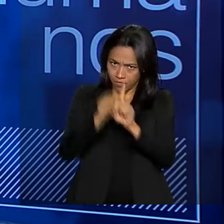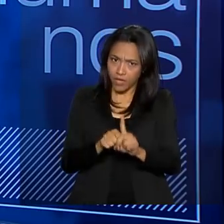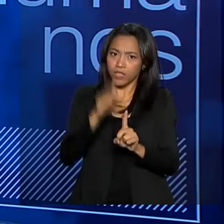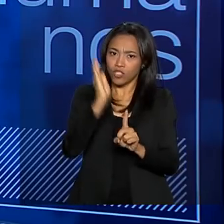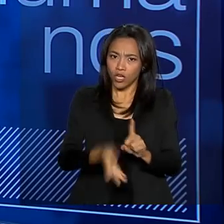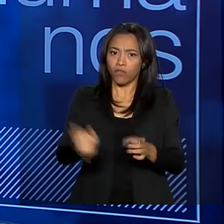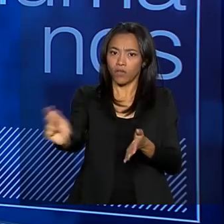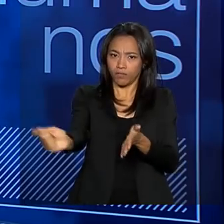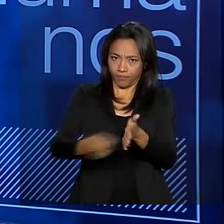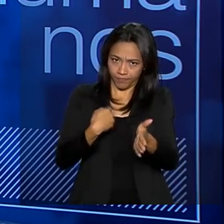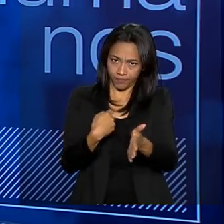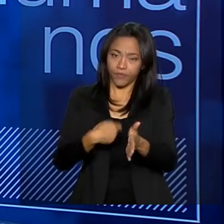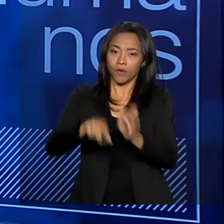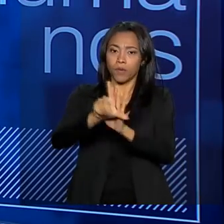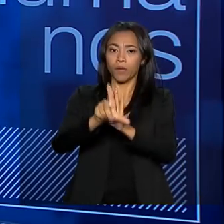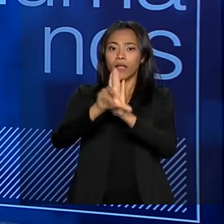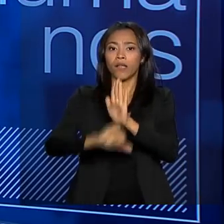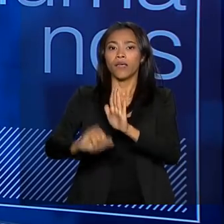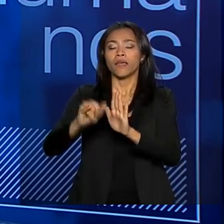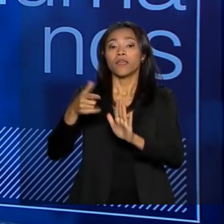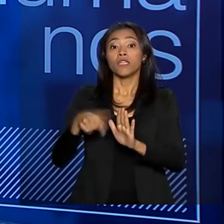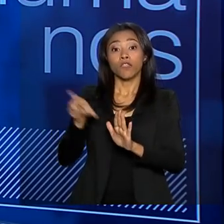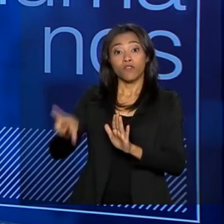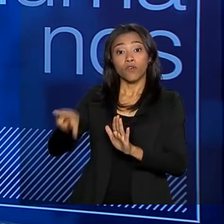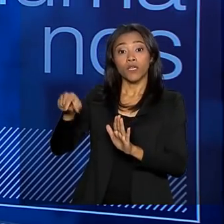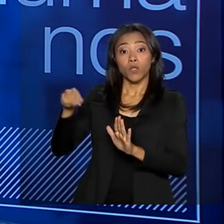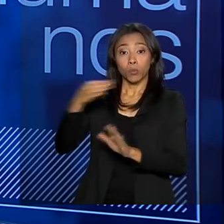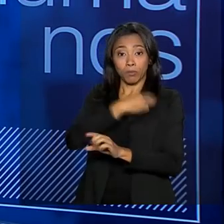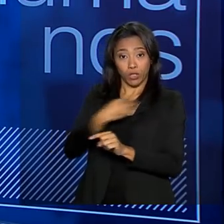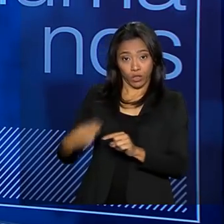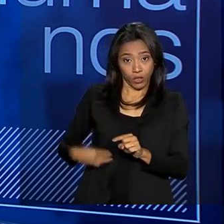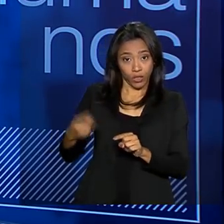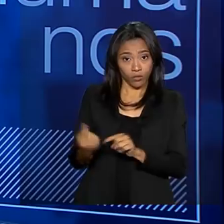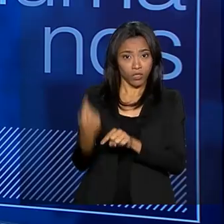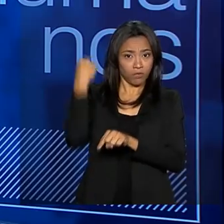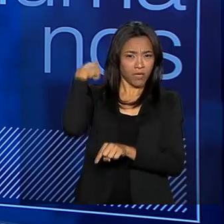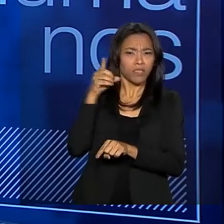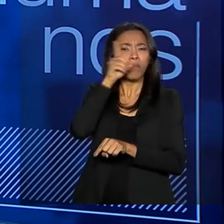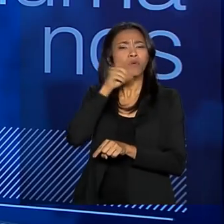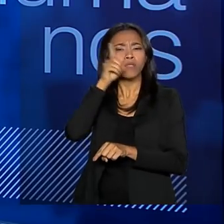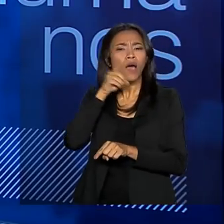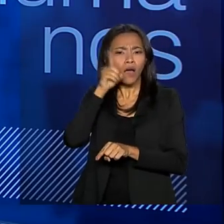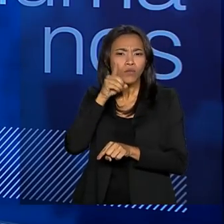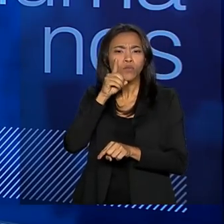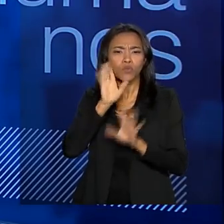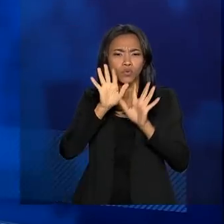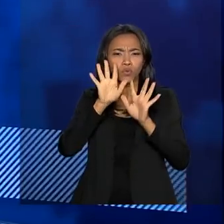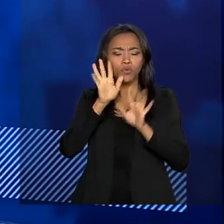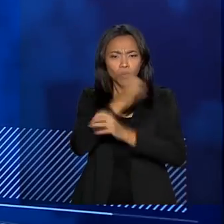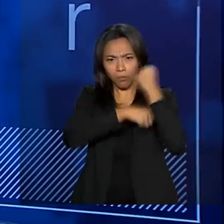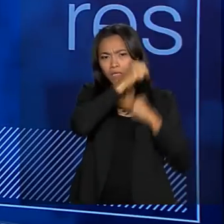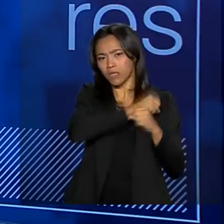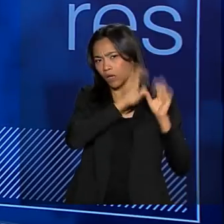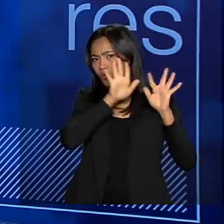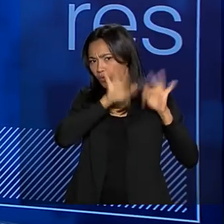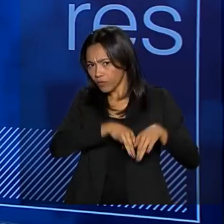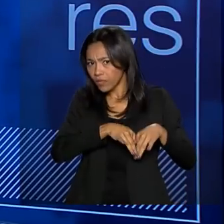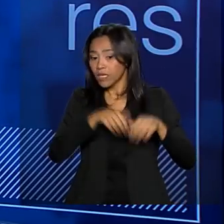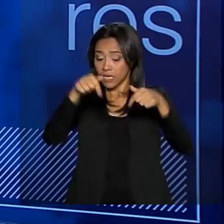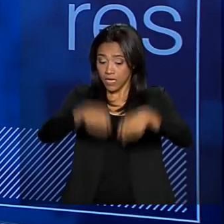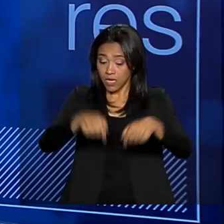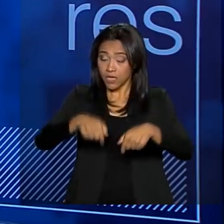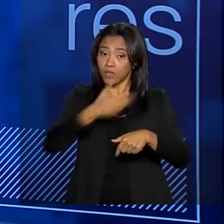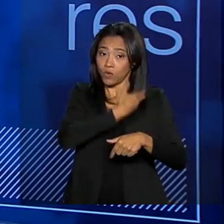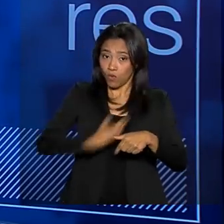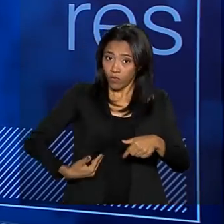sancionada uma lei de autoria de um ministro, que, quanto deputado, no final do ano apresentou. E agora este governo trabalhou